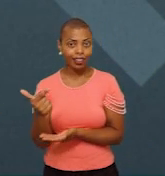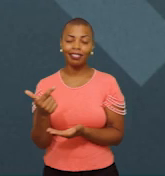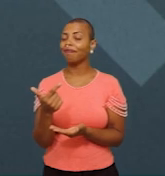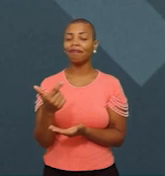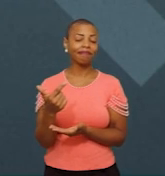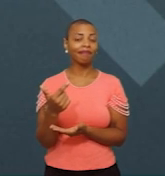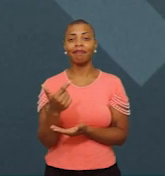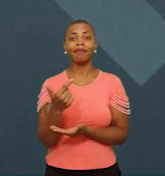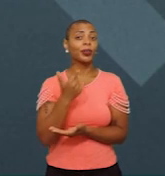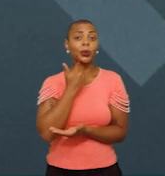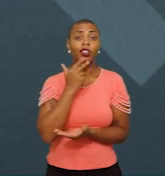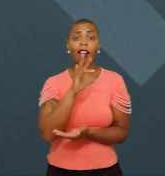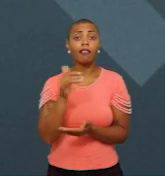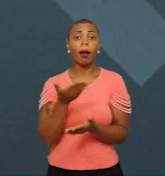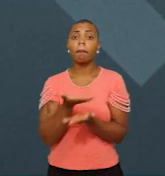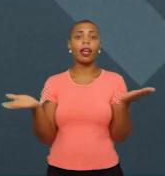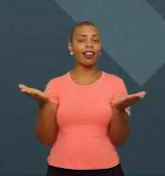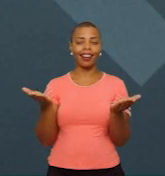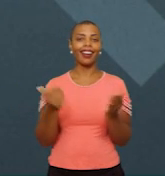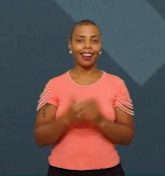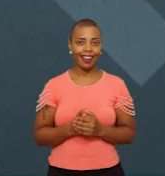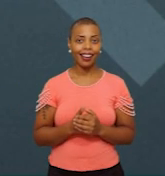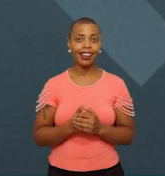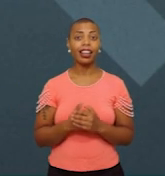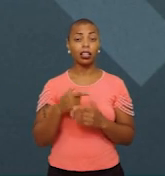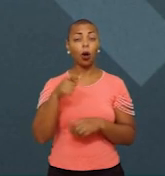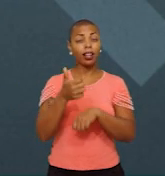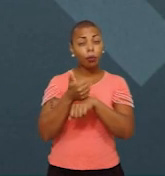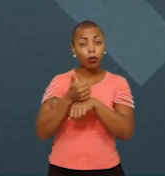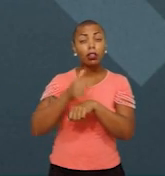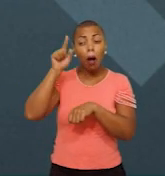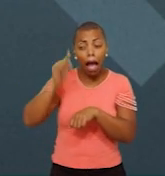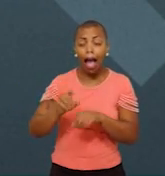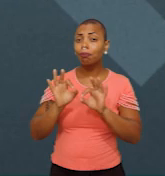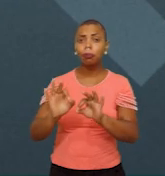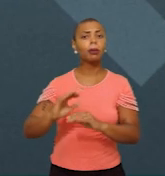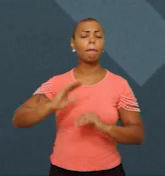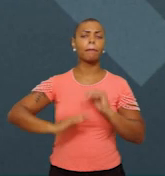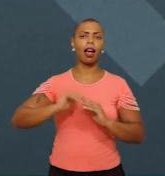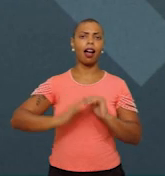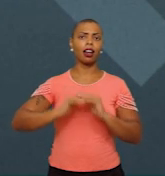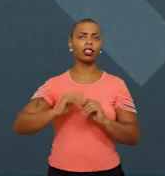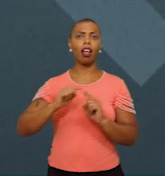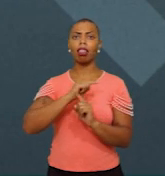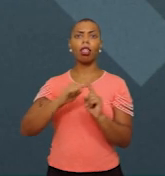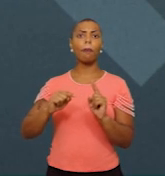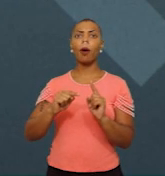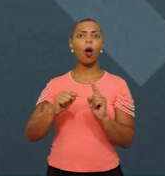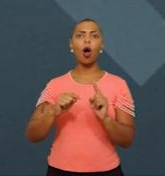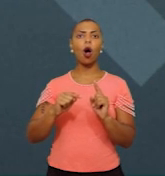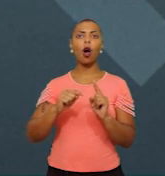ela se perde no processo. Essa profissão é uma profissão prática, ela não pode perder de vista